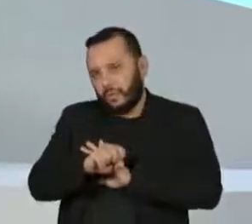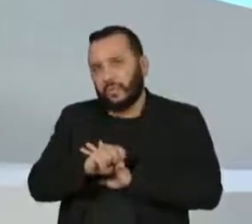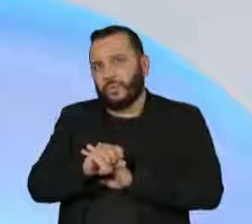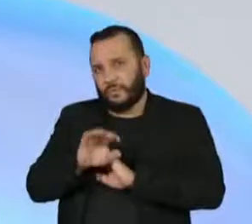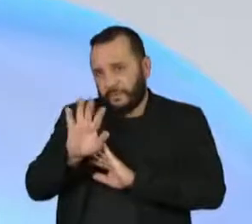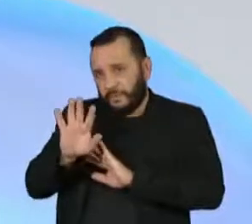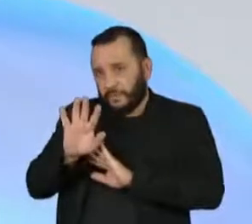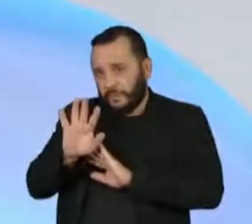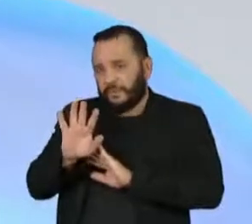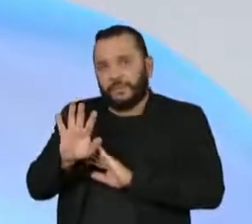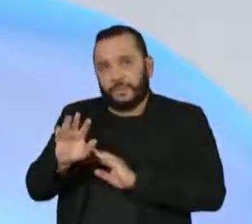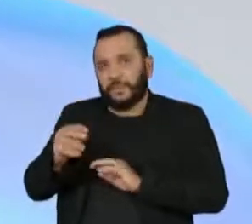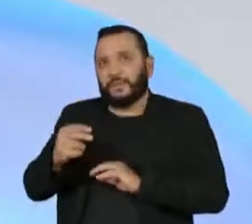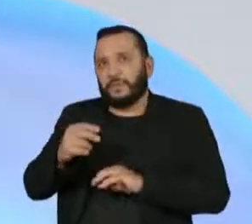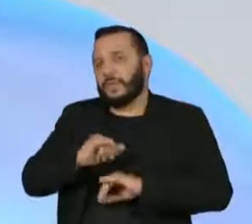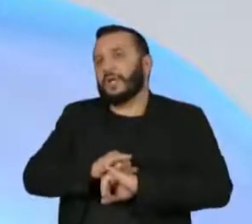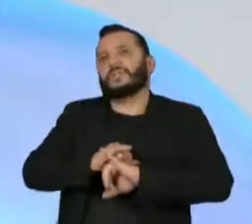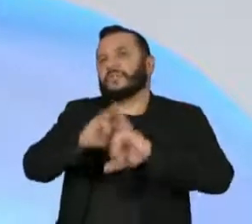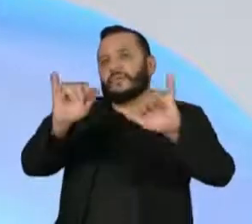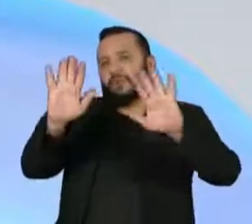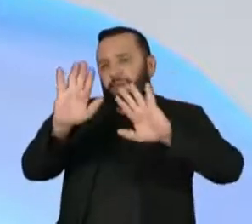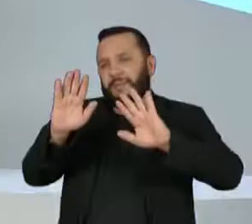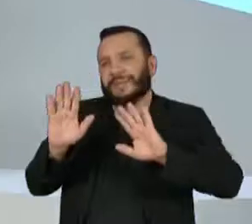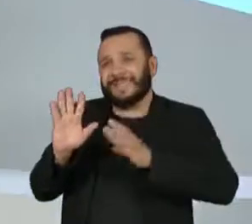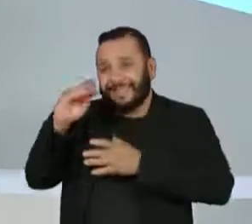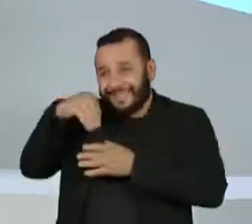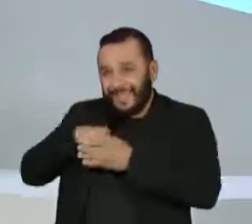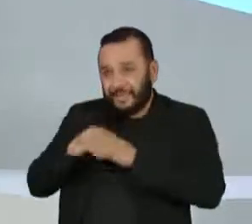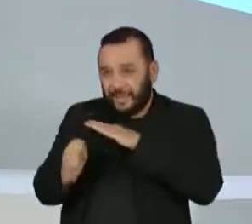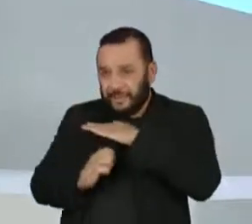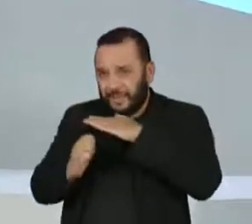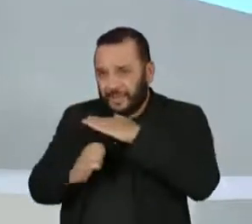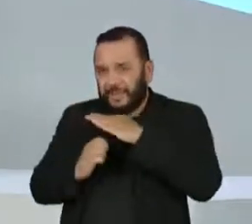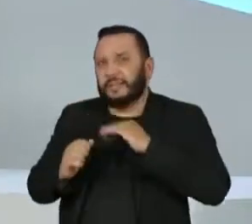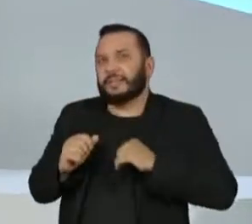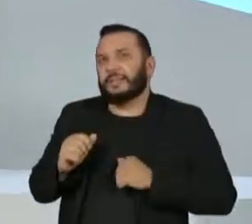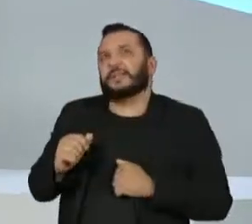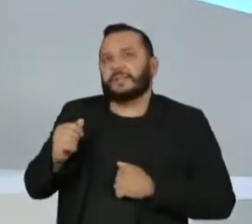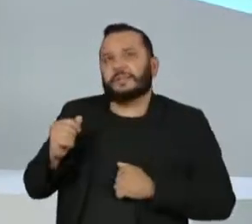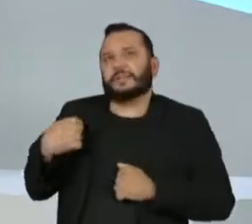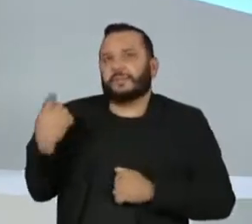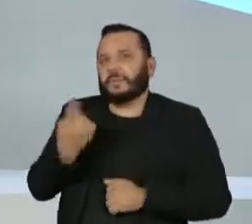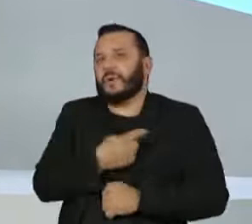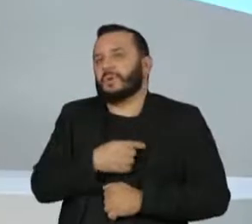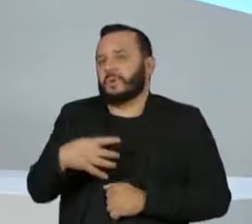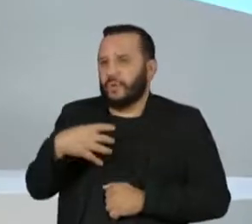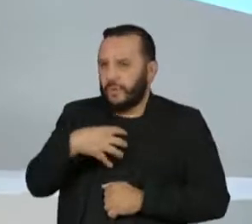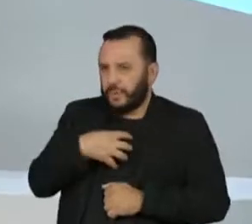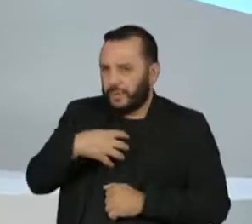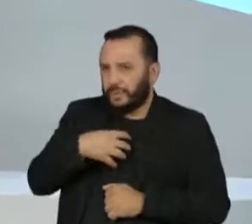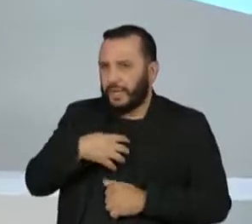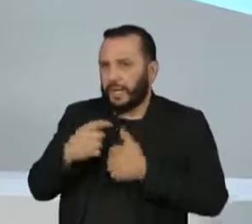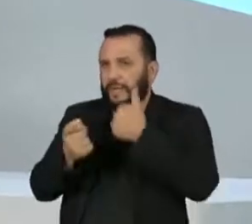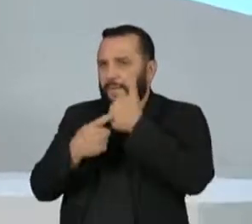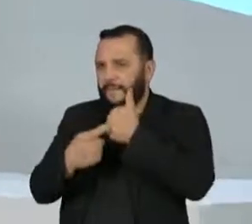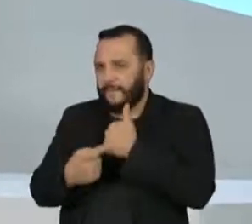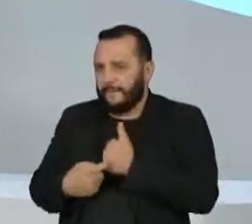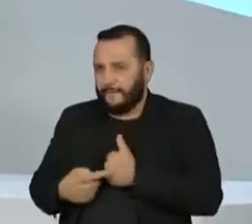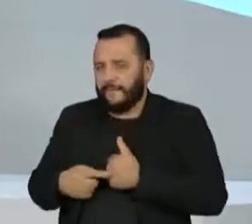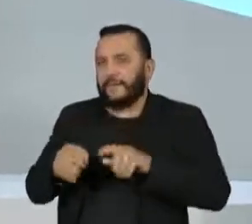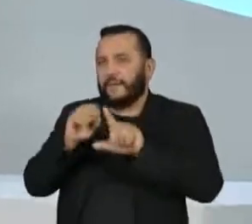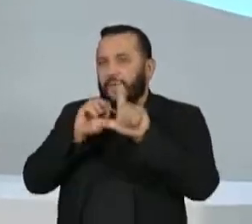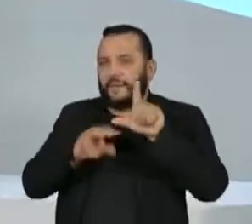falando internamente, estou falando que eles divulgam isso, mas eles já são capazes de fazer, com base no nosso comportamento de curtidas, compartilhamentos,